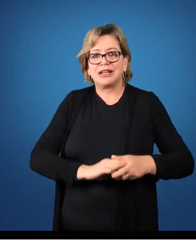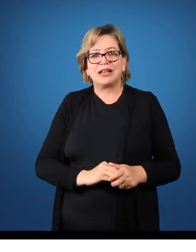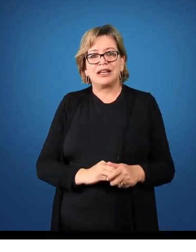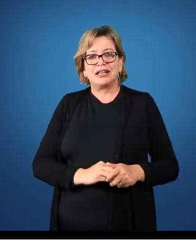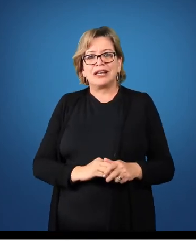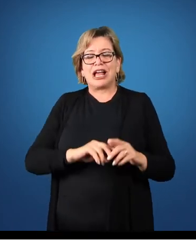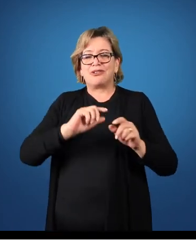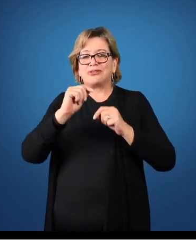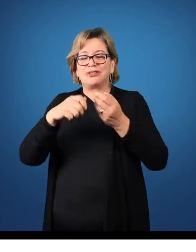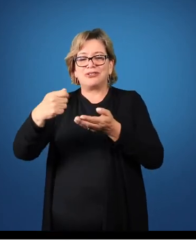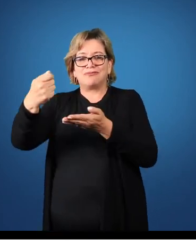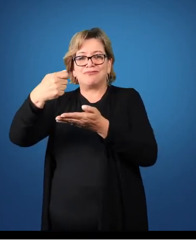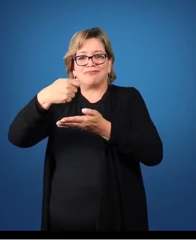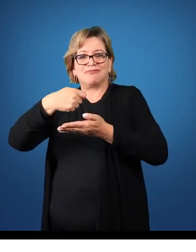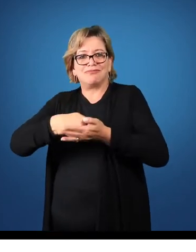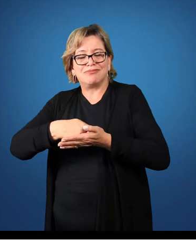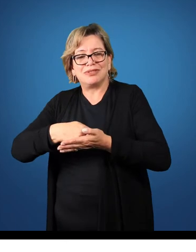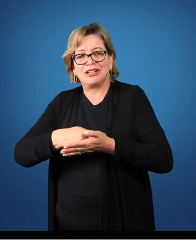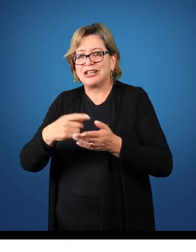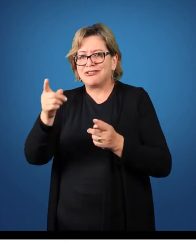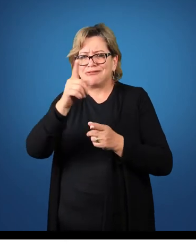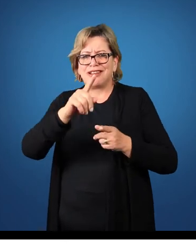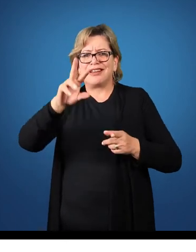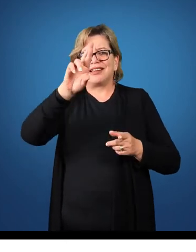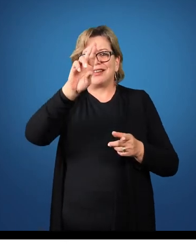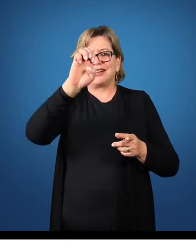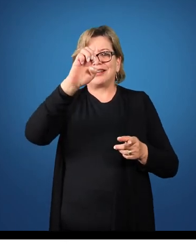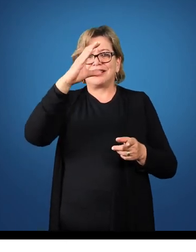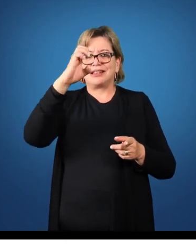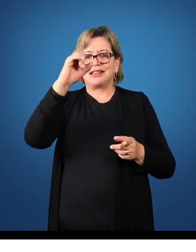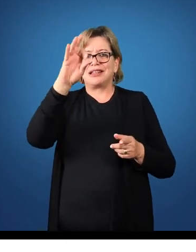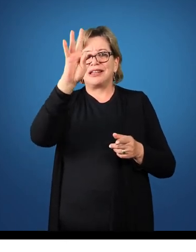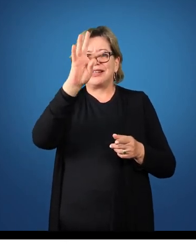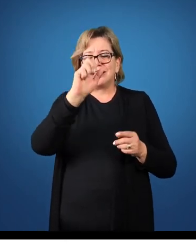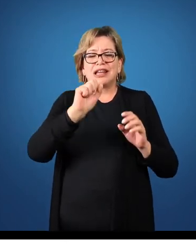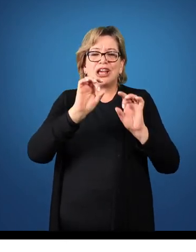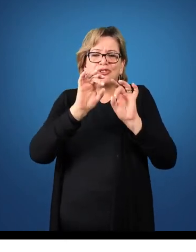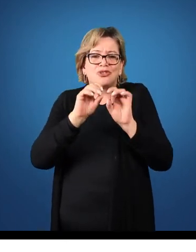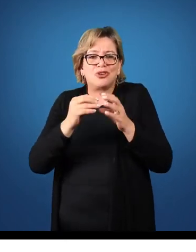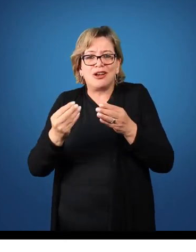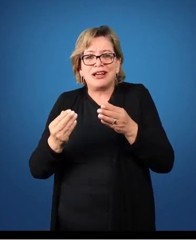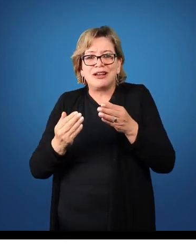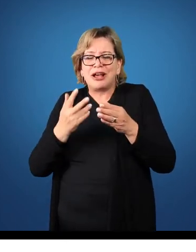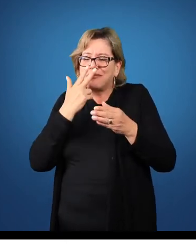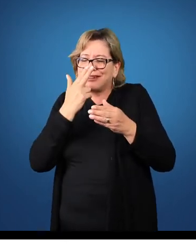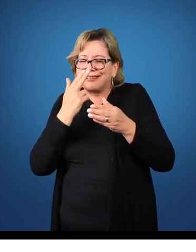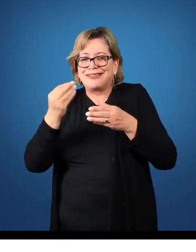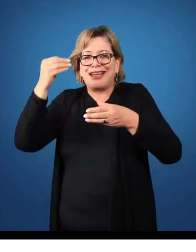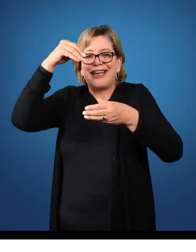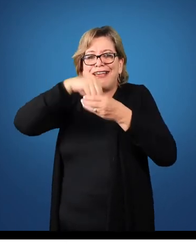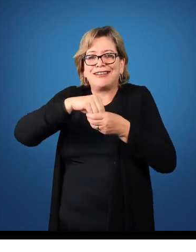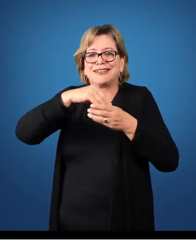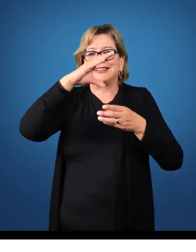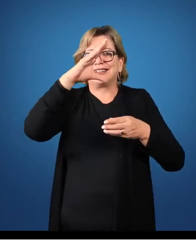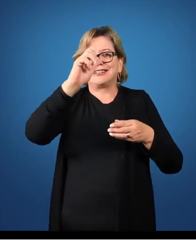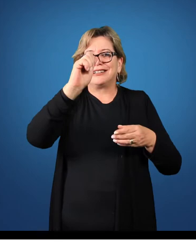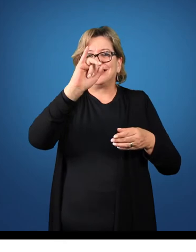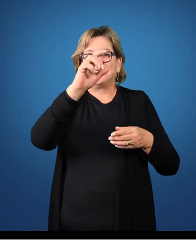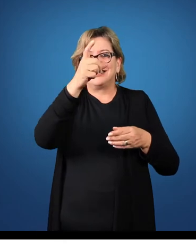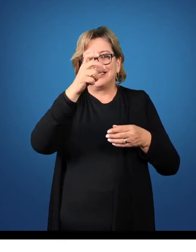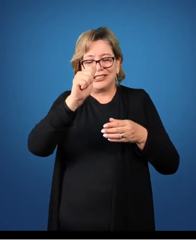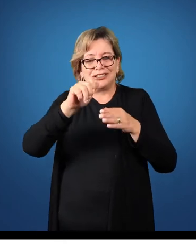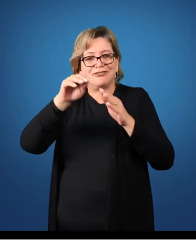tenho uma receita. Eu tenho apenas a entrada de caixa, dou a baixa no valor que eu tinha para receber